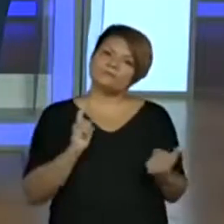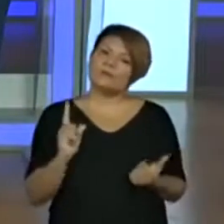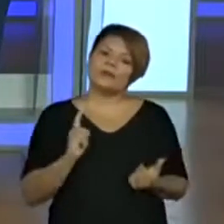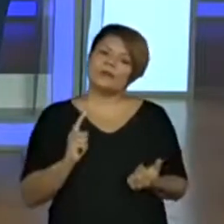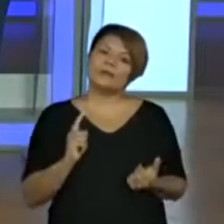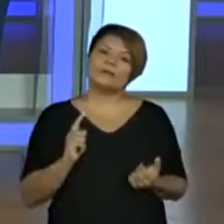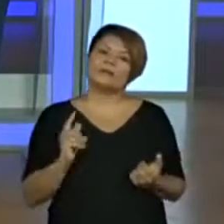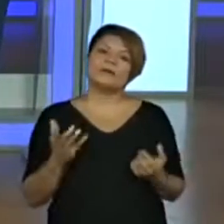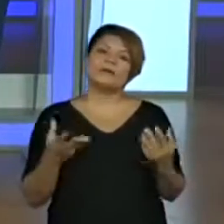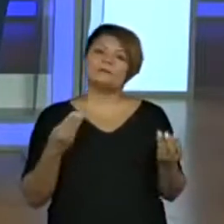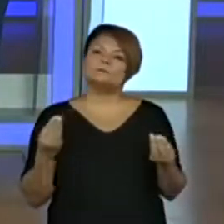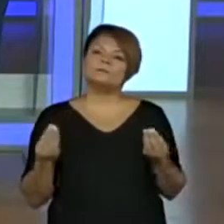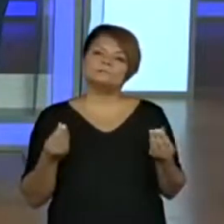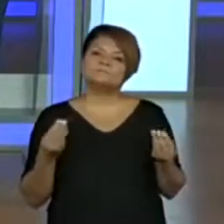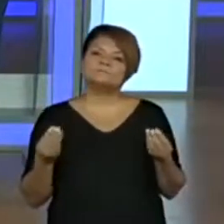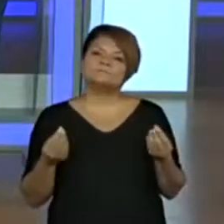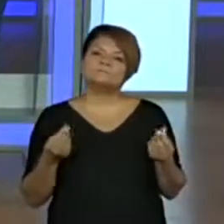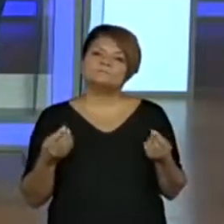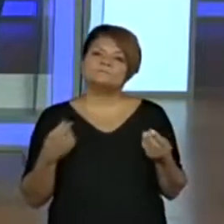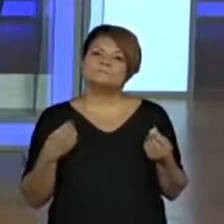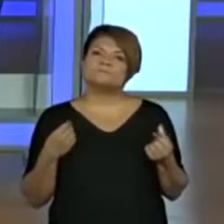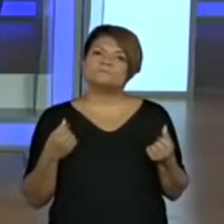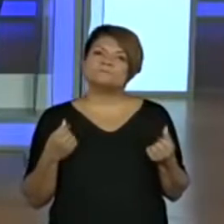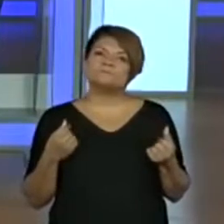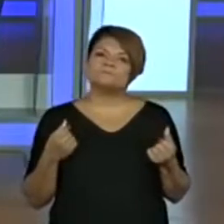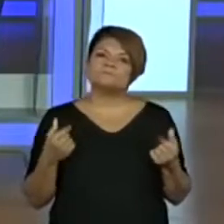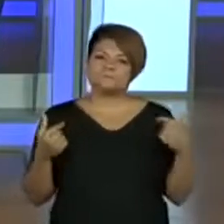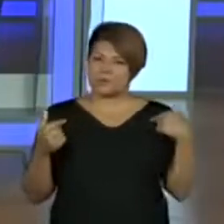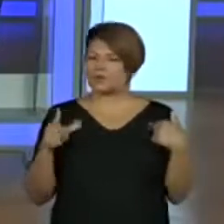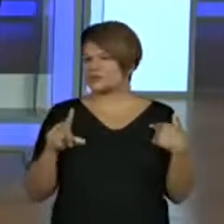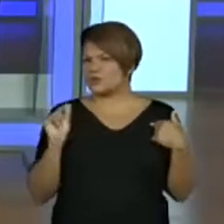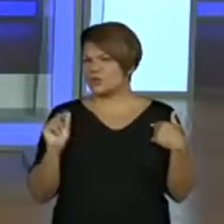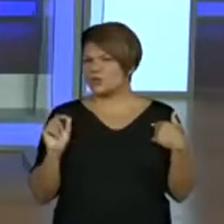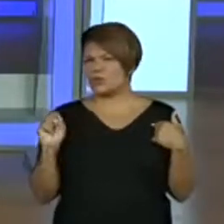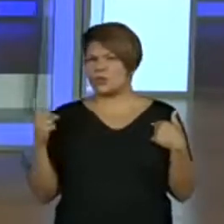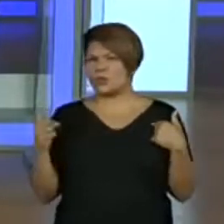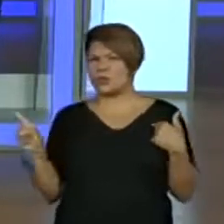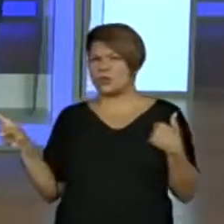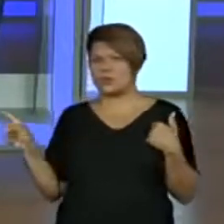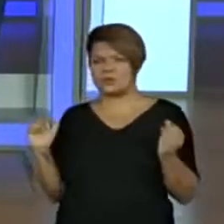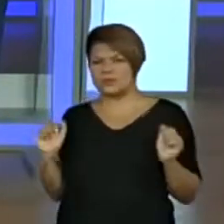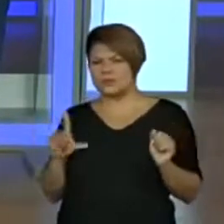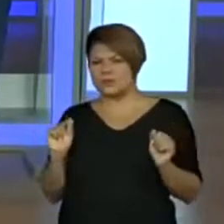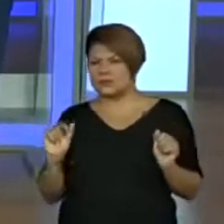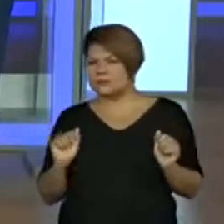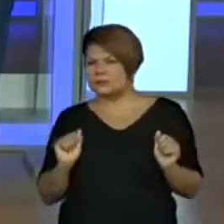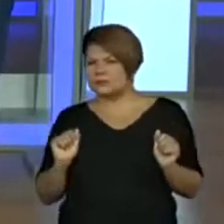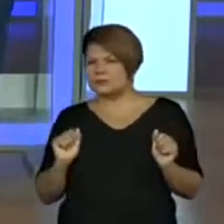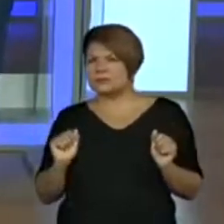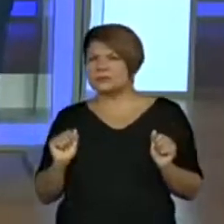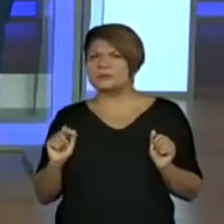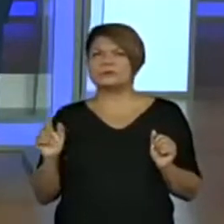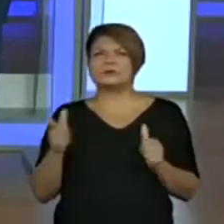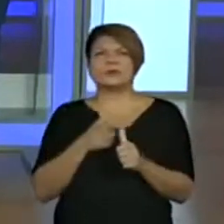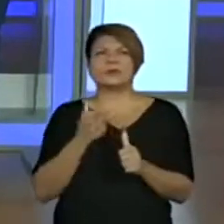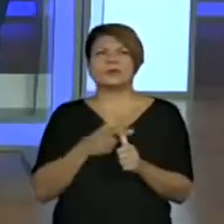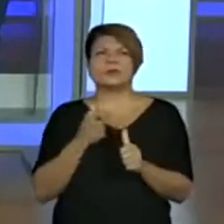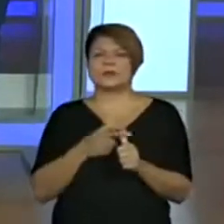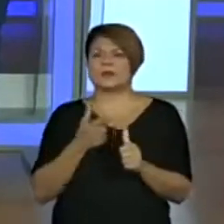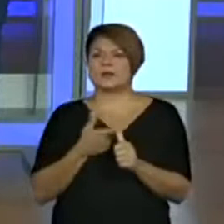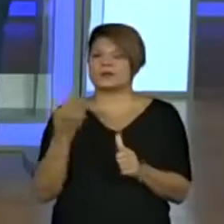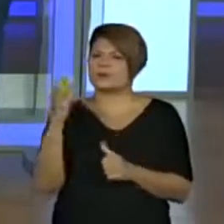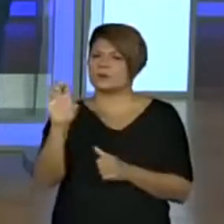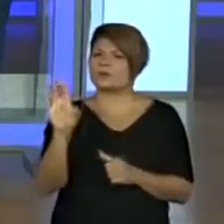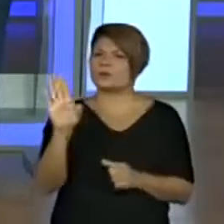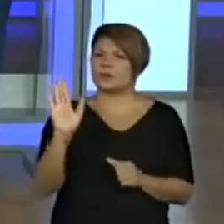alguma... Vou deixar você escolher o primeiro, ou o que eu escolho? Não sei, eu... E é pelo primeiro que foi colocado ali para a gente. bacana,